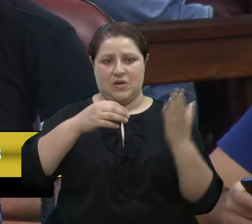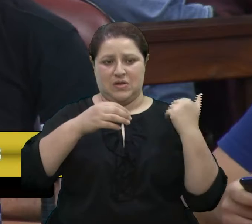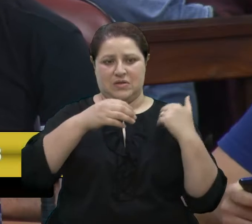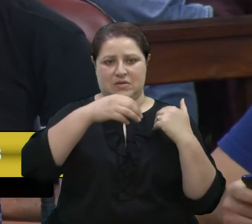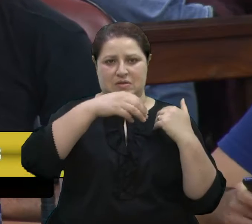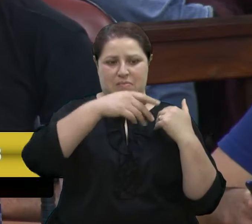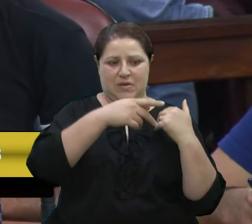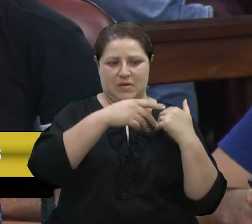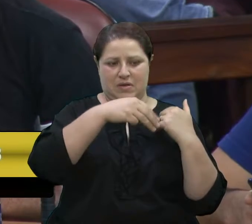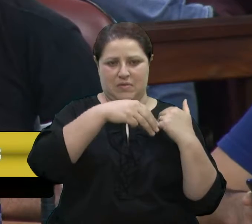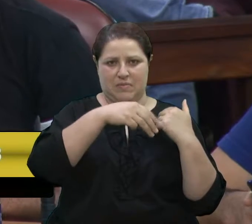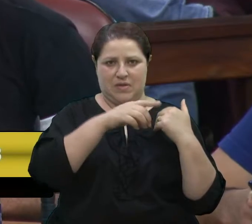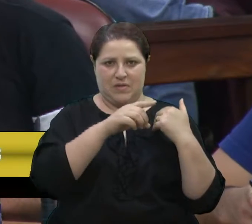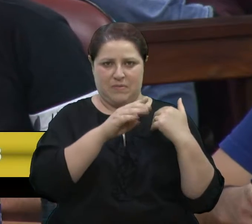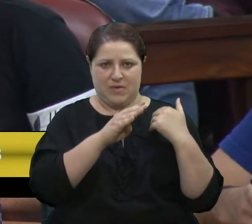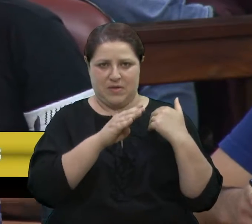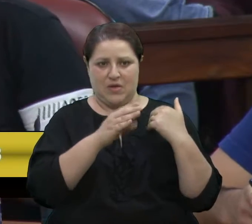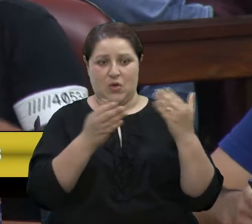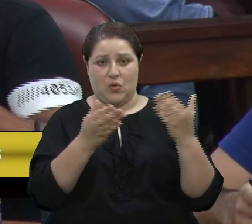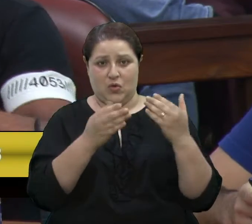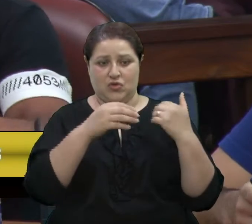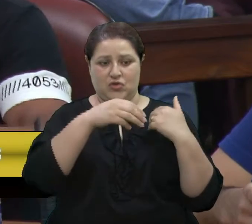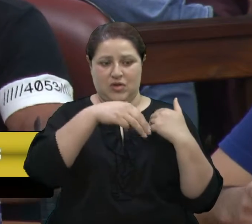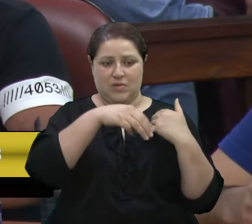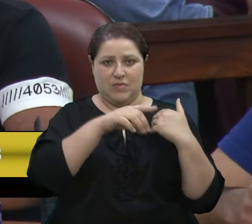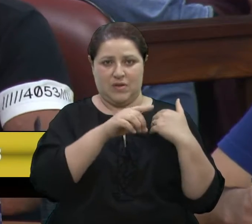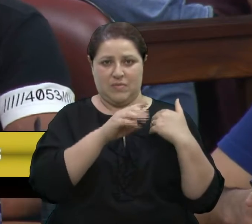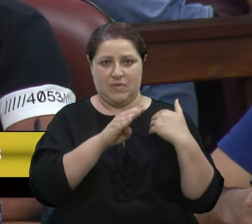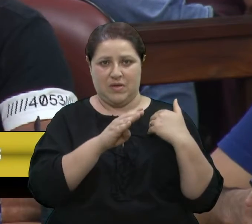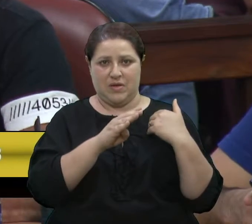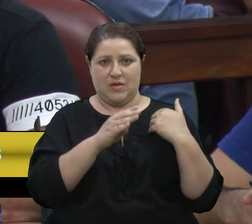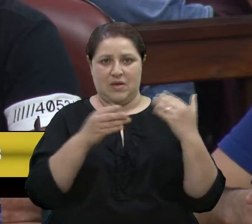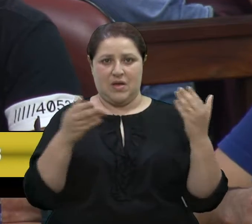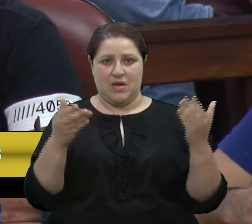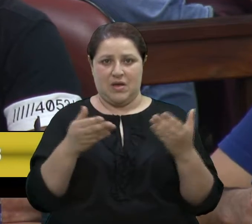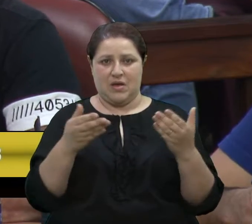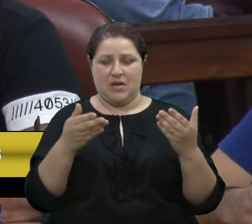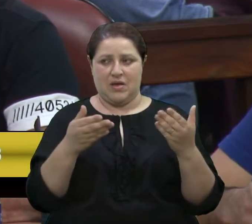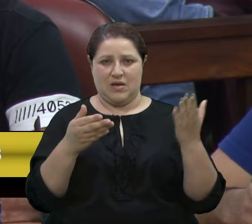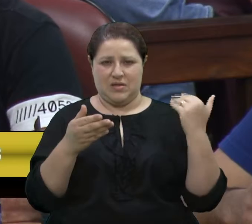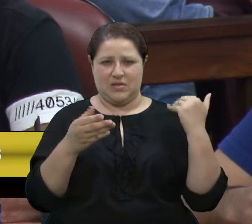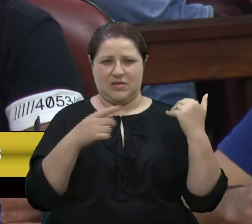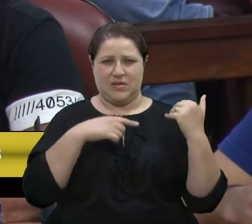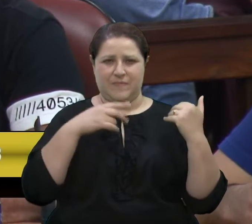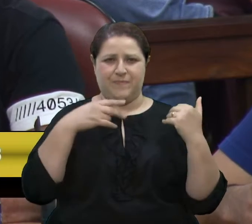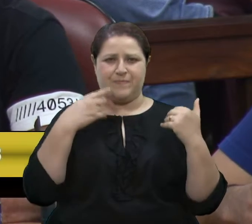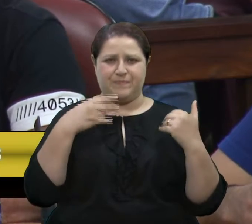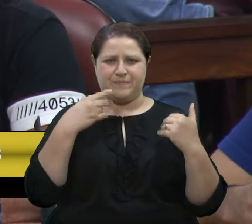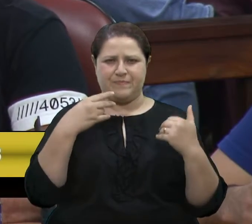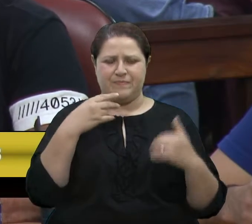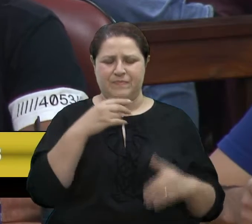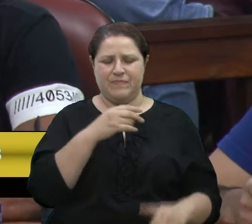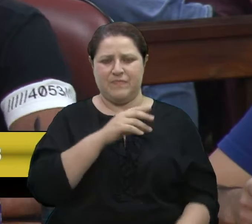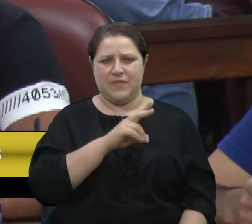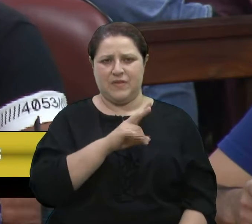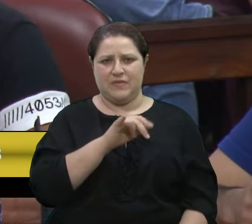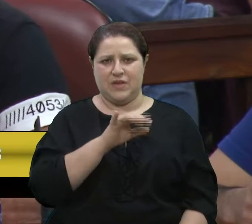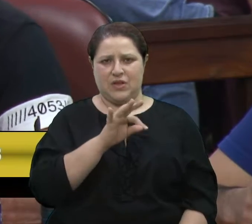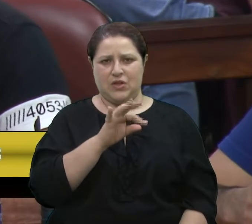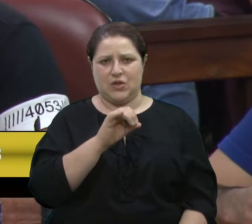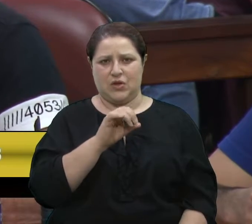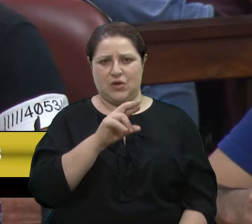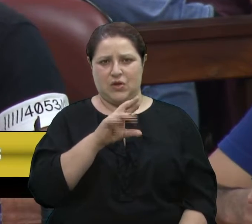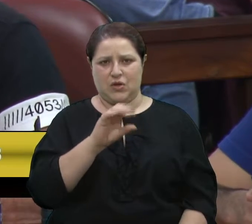MDB, pelo atual prefeito Vitório Weber, Vitório III, onde